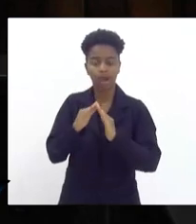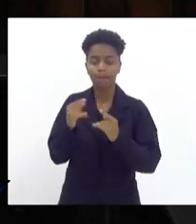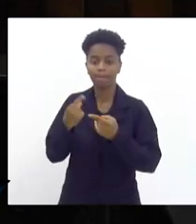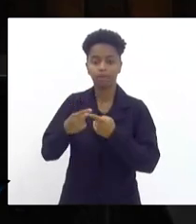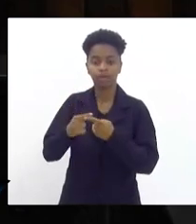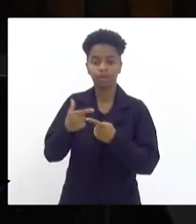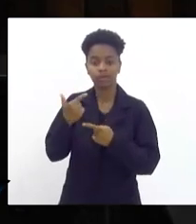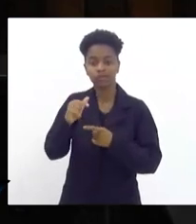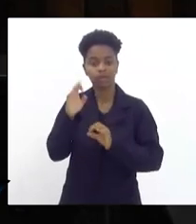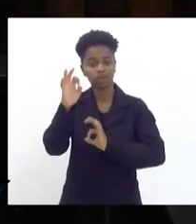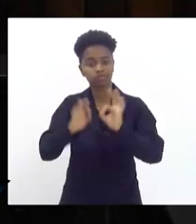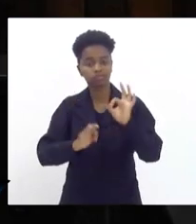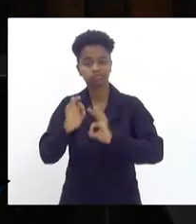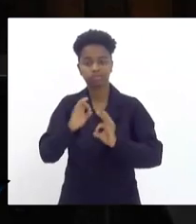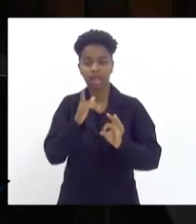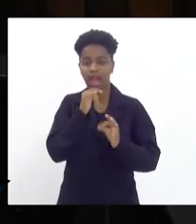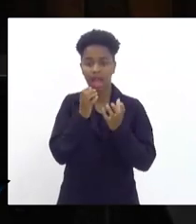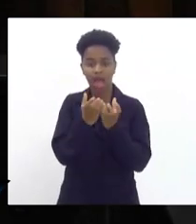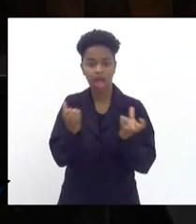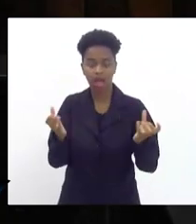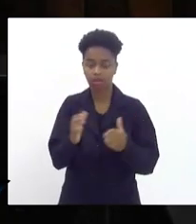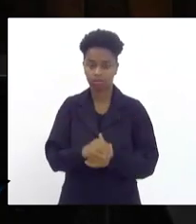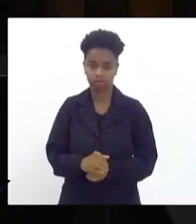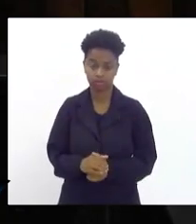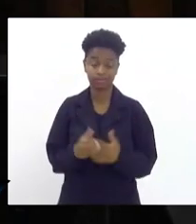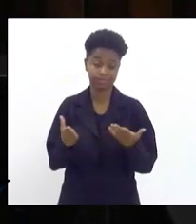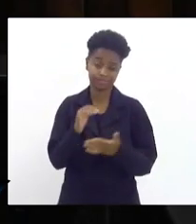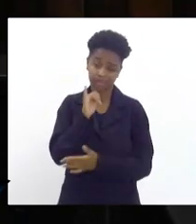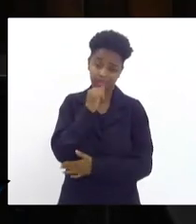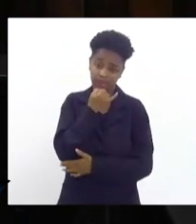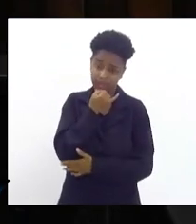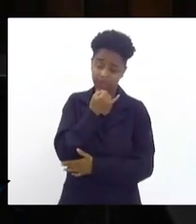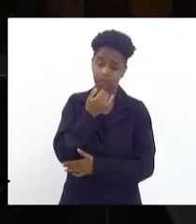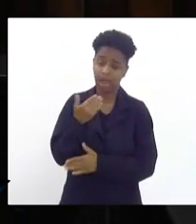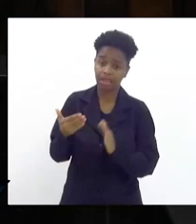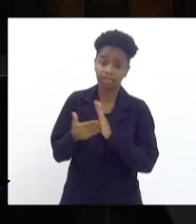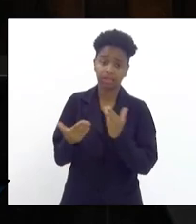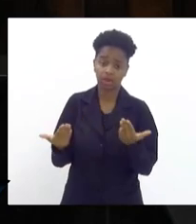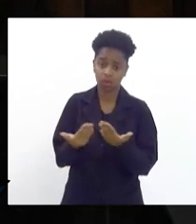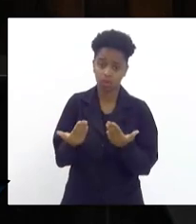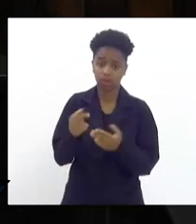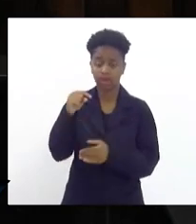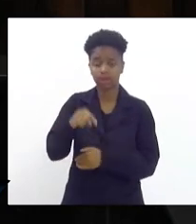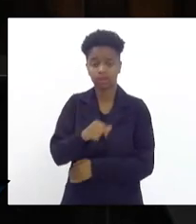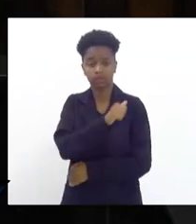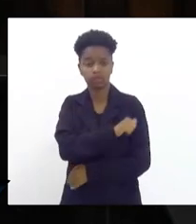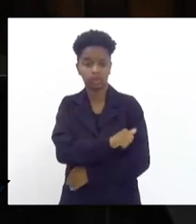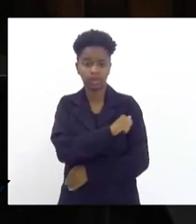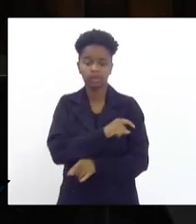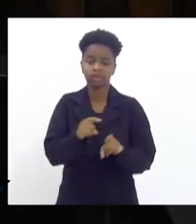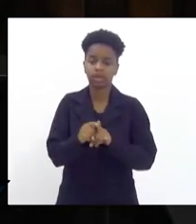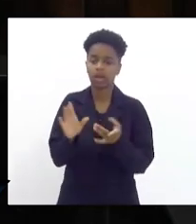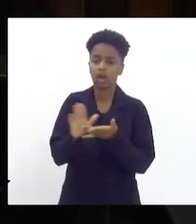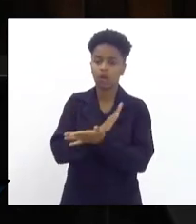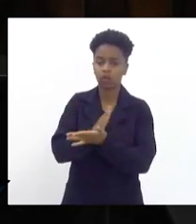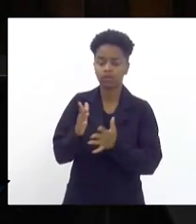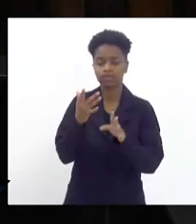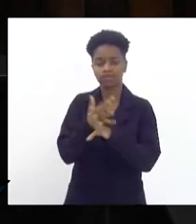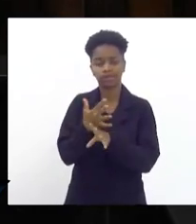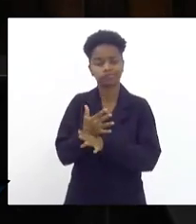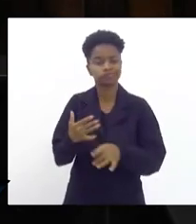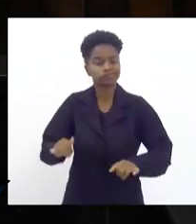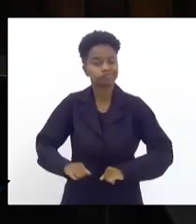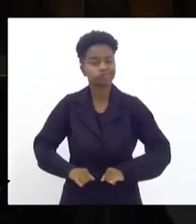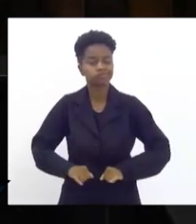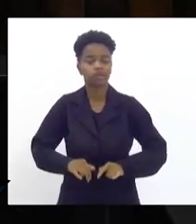o esgoto a rede de esgoto então é lamentável que a gente ainda hoje no estado do Rio de Janeiro em alguns municípios vem sofrendo